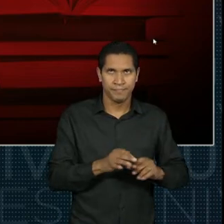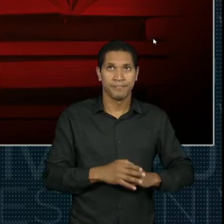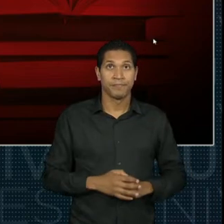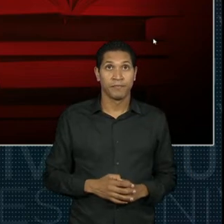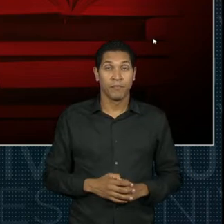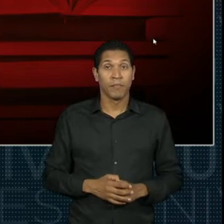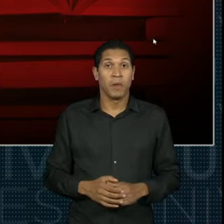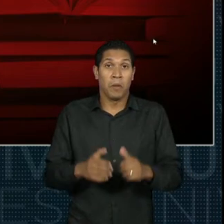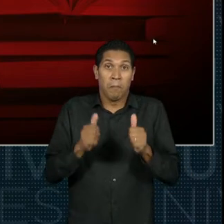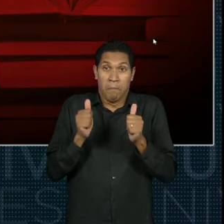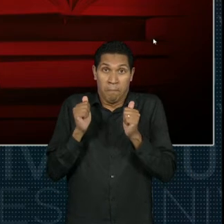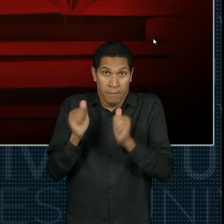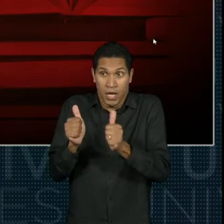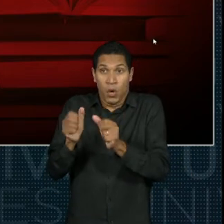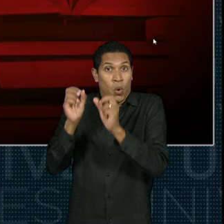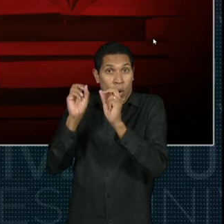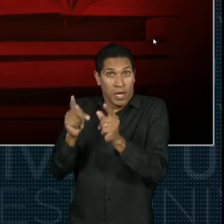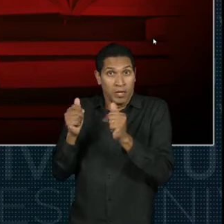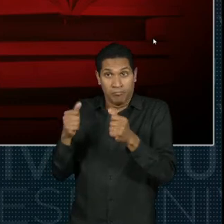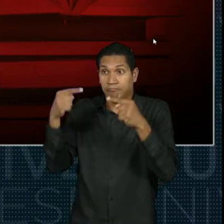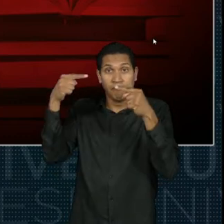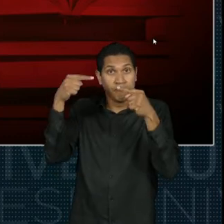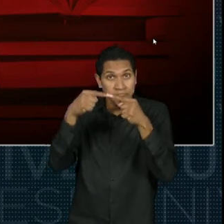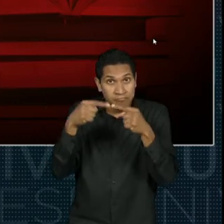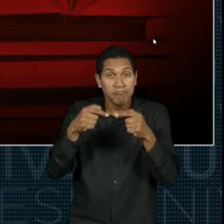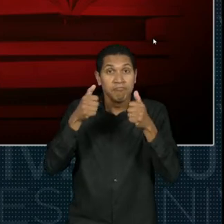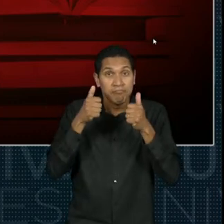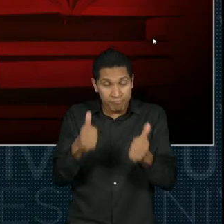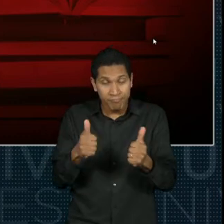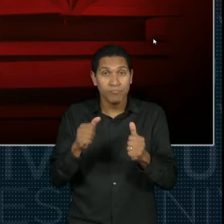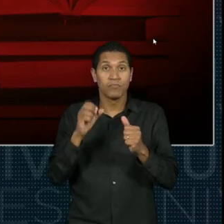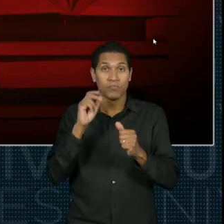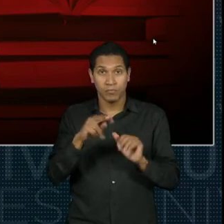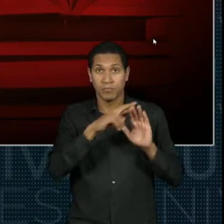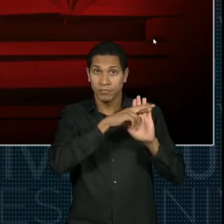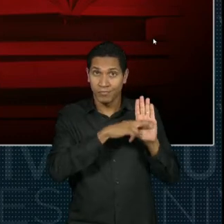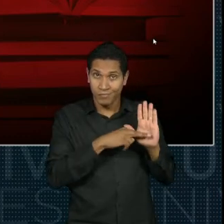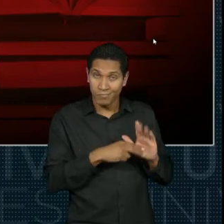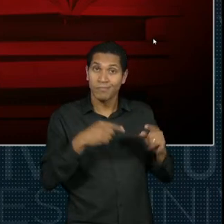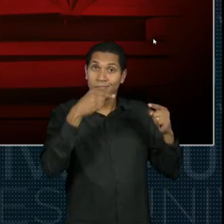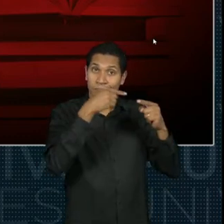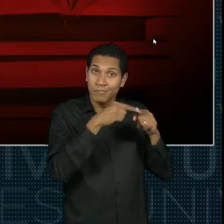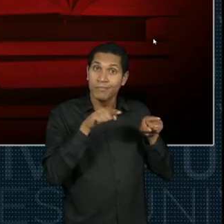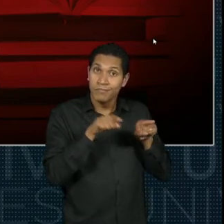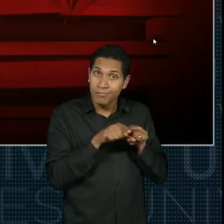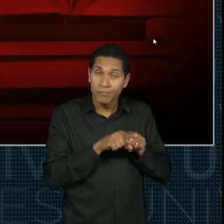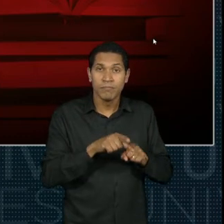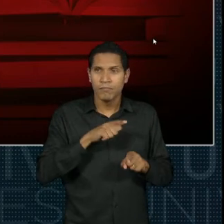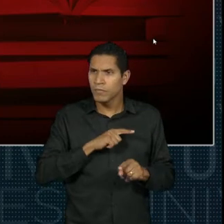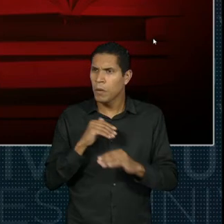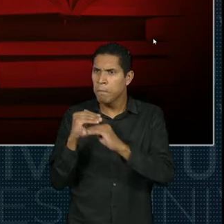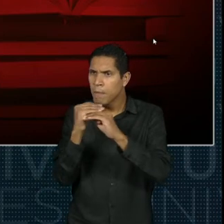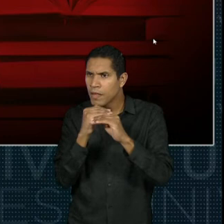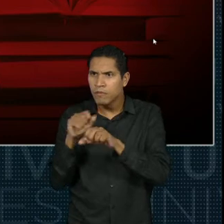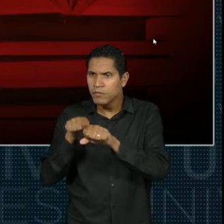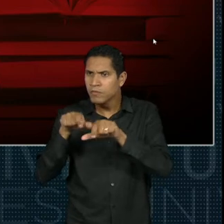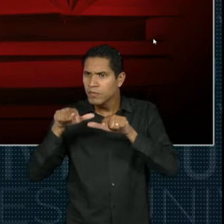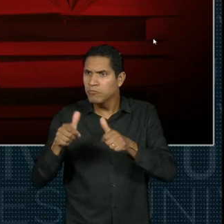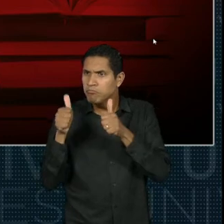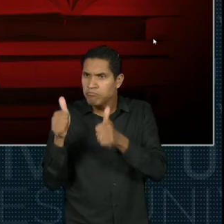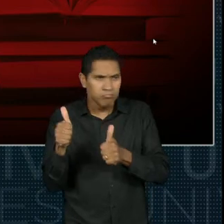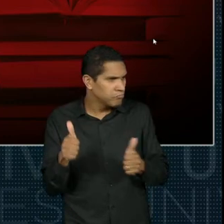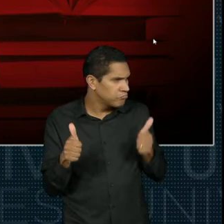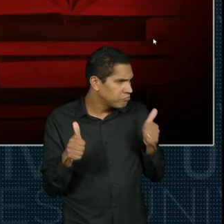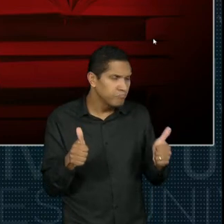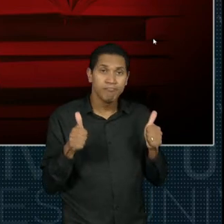se tiver tudo nos conformes as regras do certificado tem o padrão esperado, o